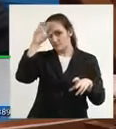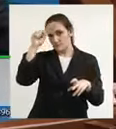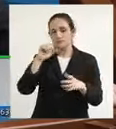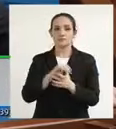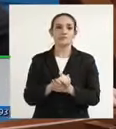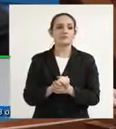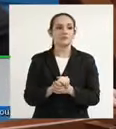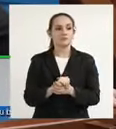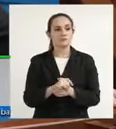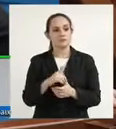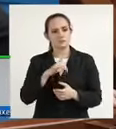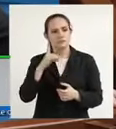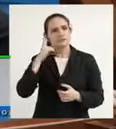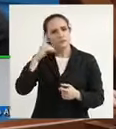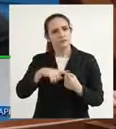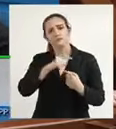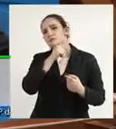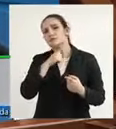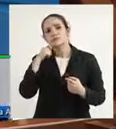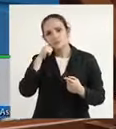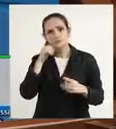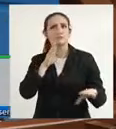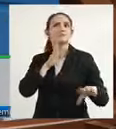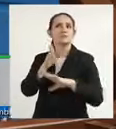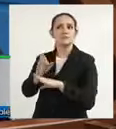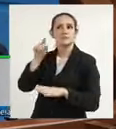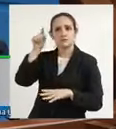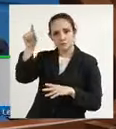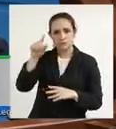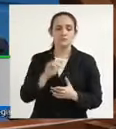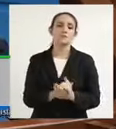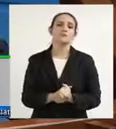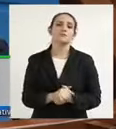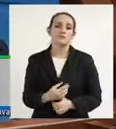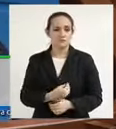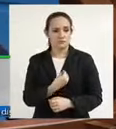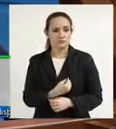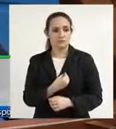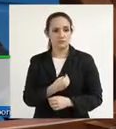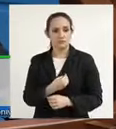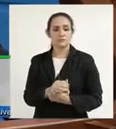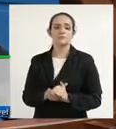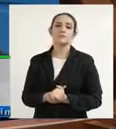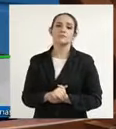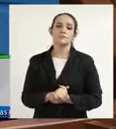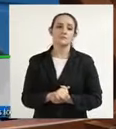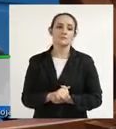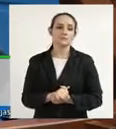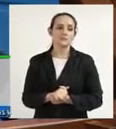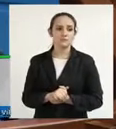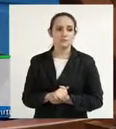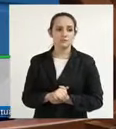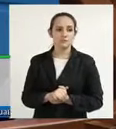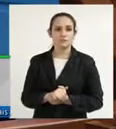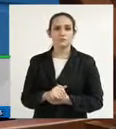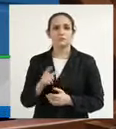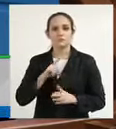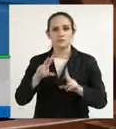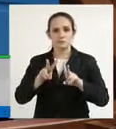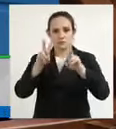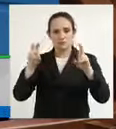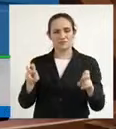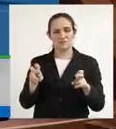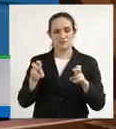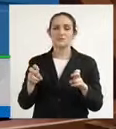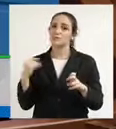presente o deputado Antônio Vaz, esteve lá conosco, participando com principalmente as temáticas, que era muito